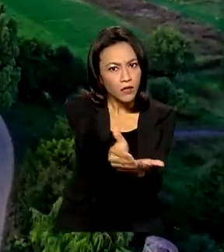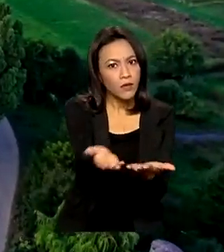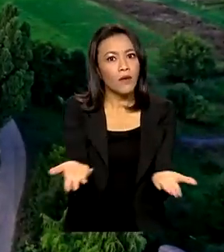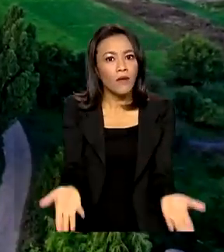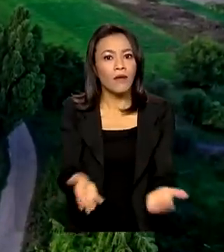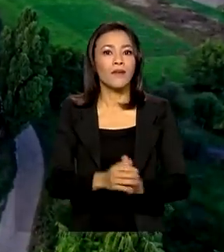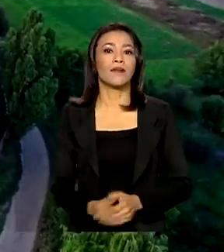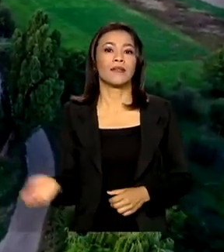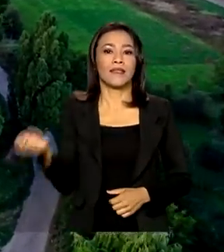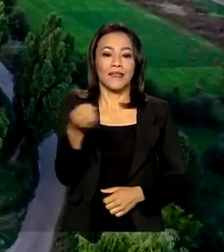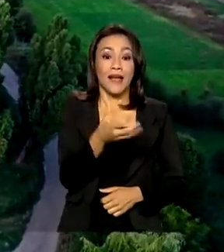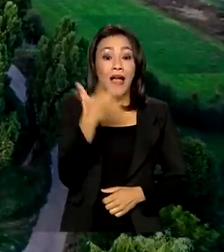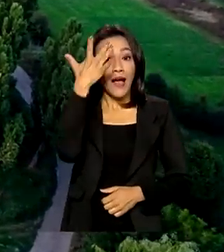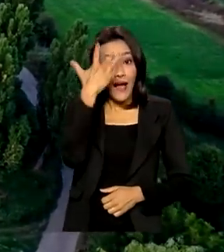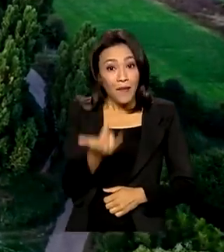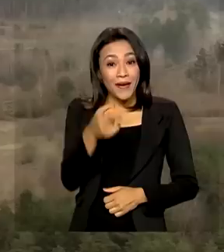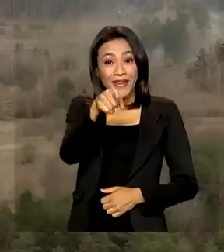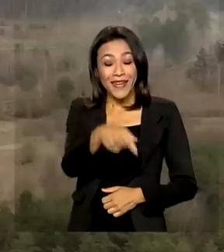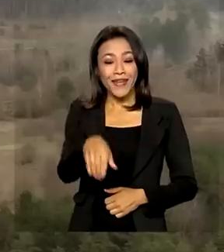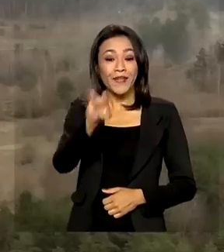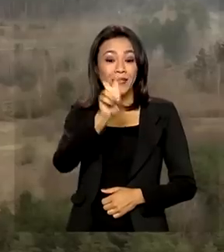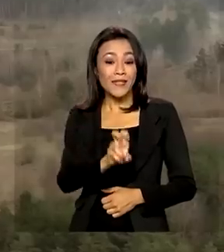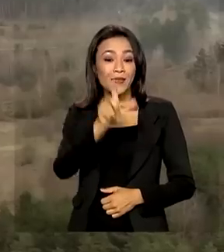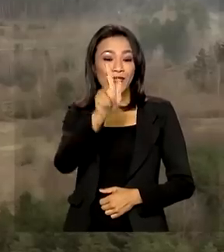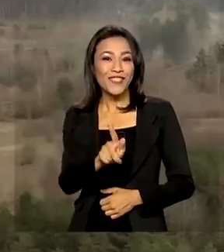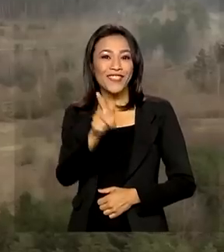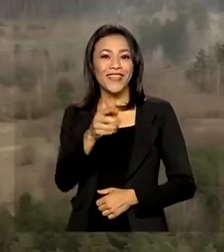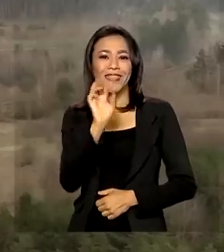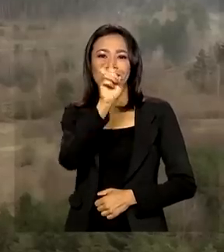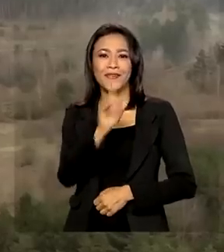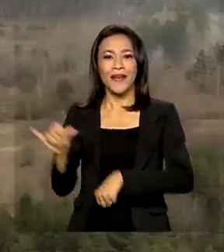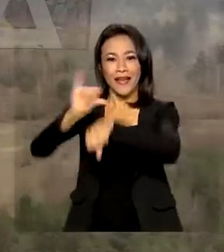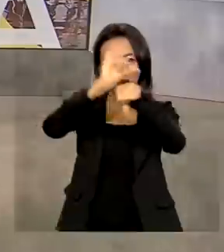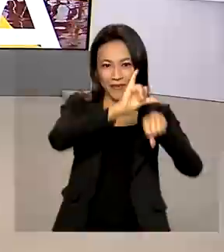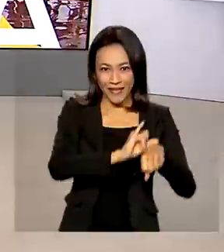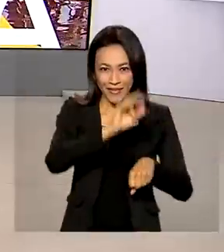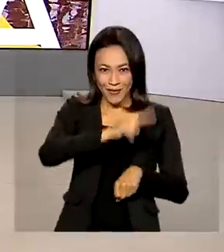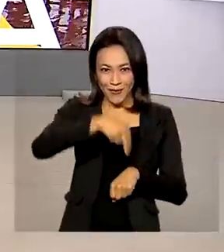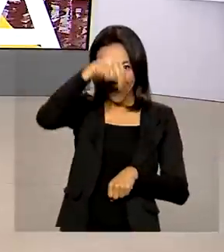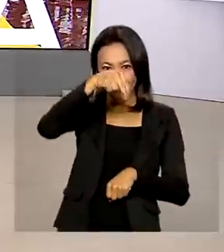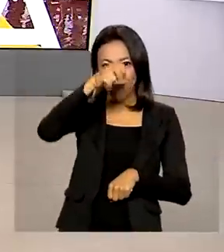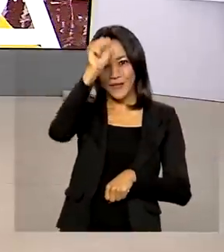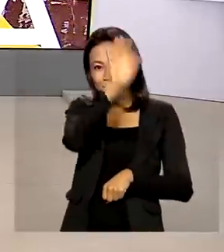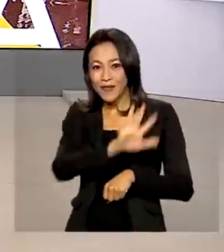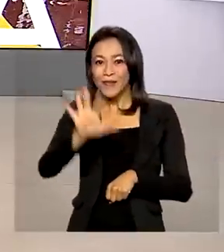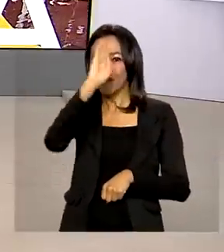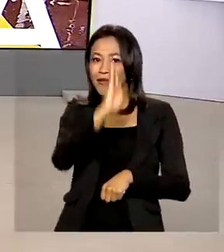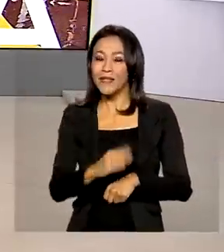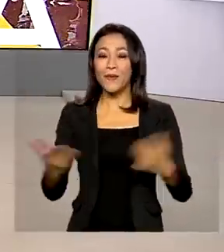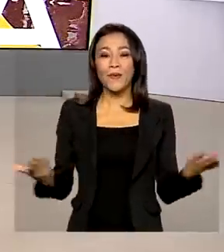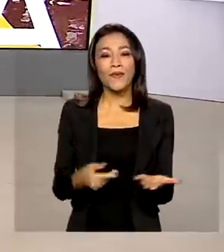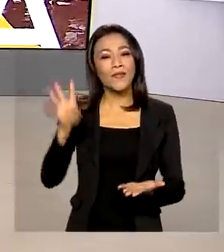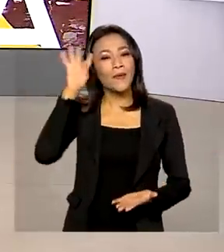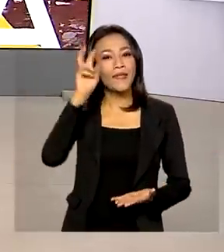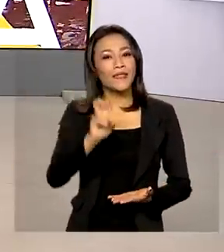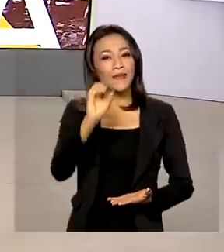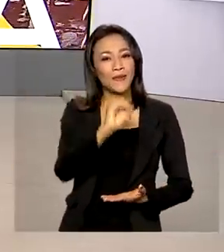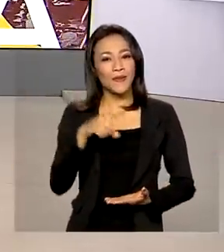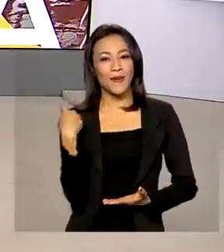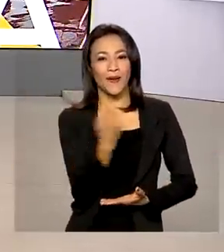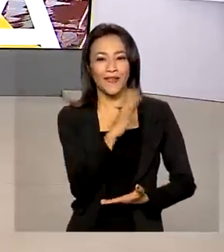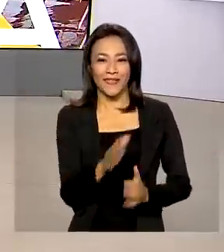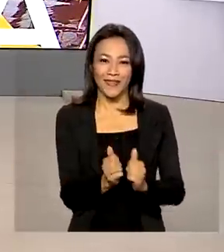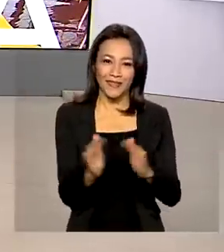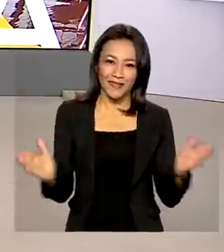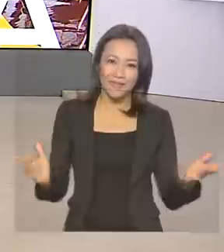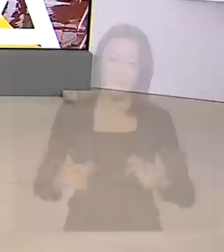5G chega amanhã às cinco capitais da região norte. Quarta-feira, 5 de outubro, o Brasil em